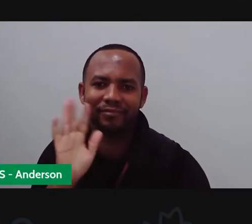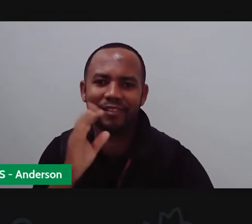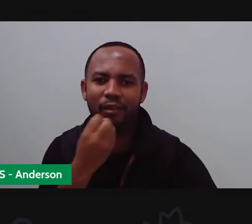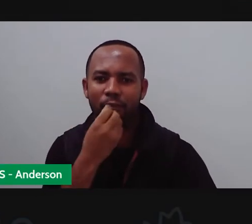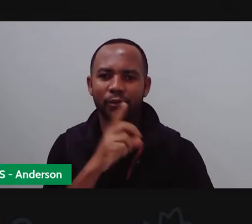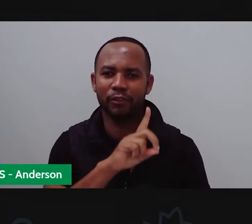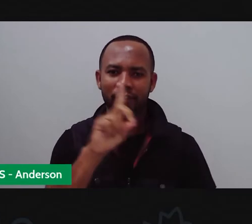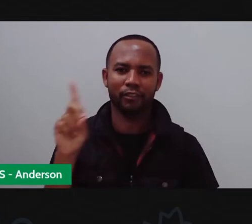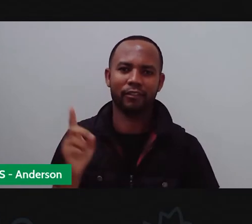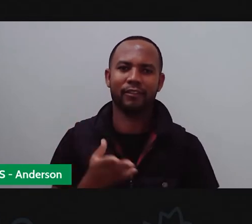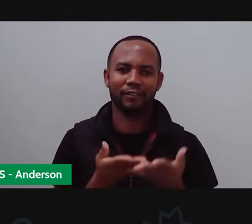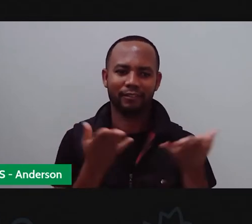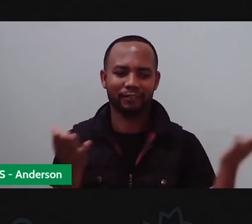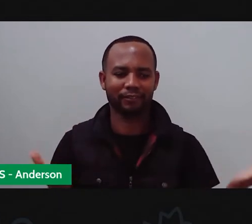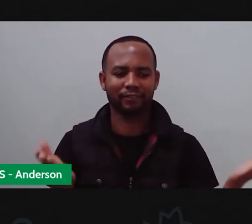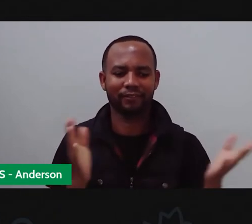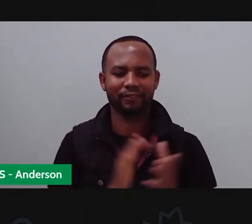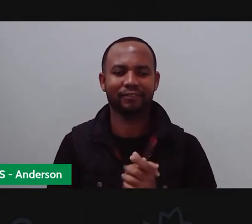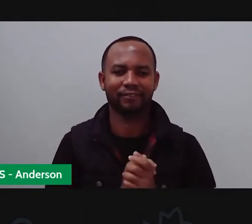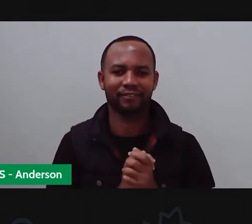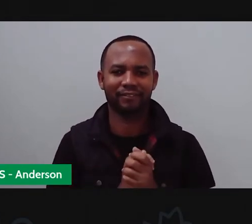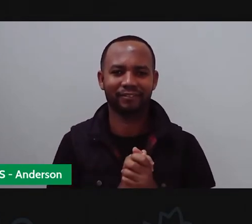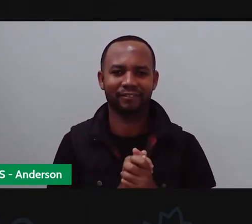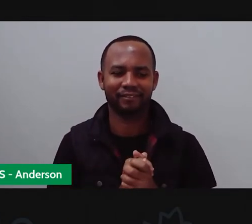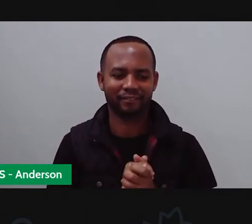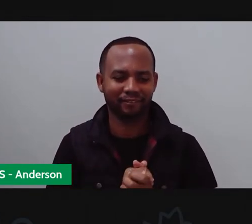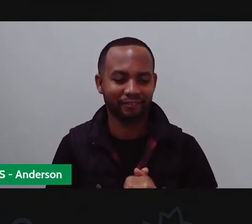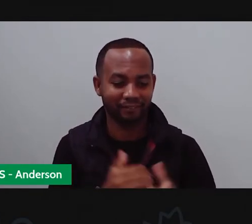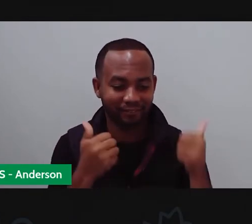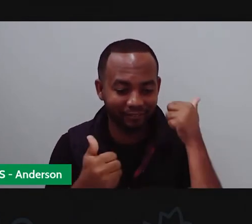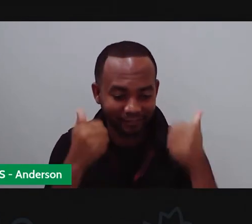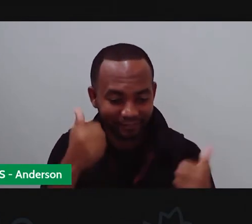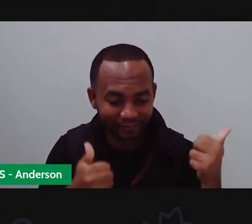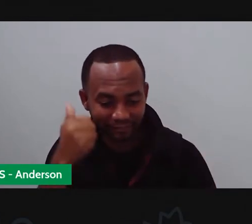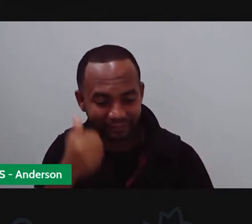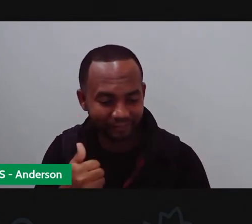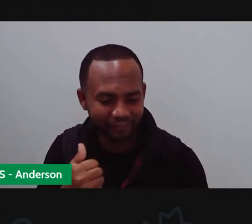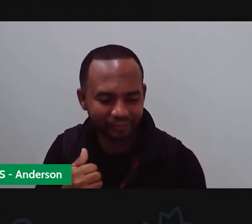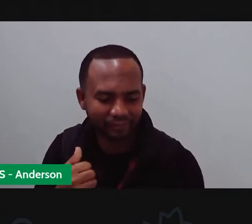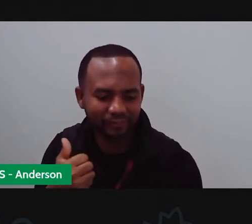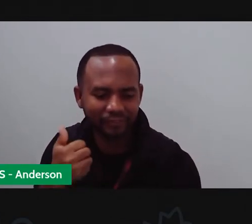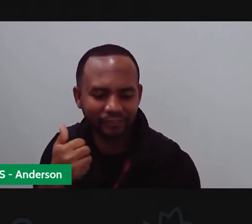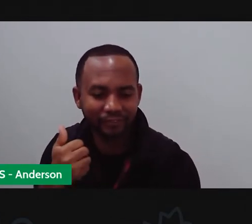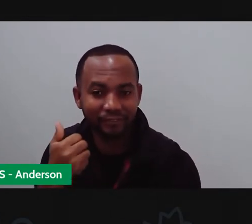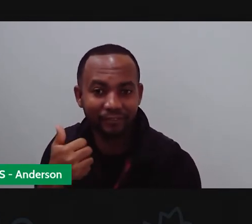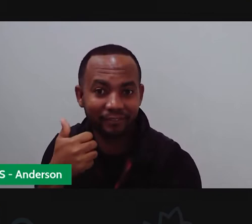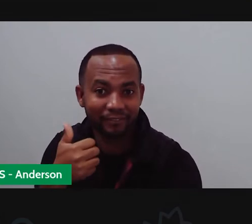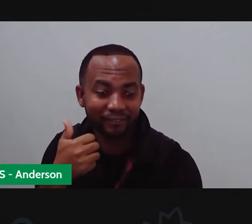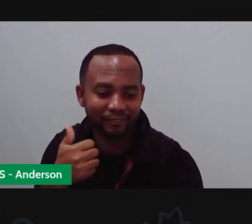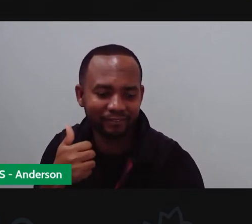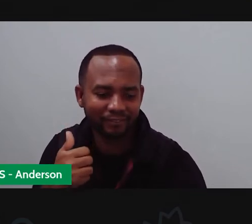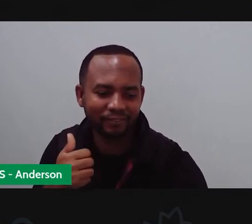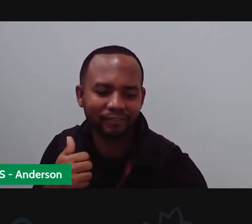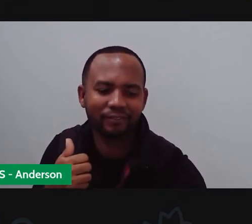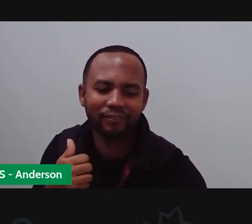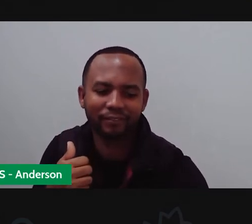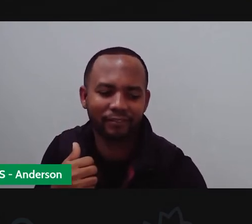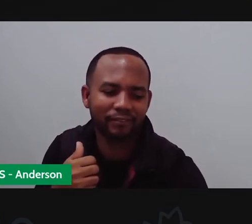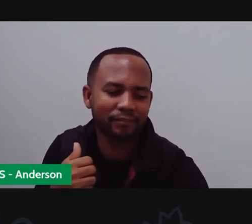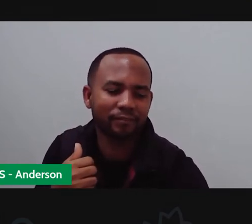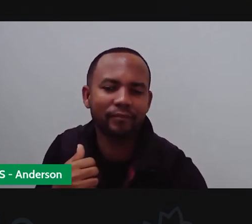Olá, meus amores! Mais uma aula aqui com vocês, nossa aula de número